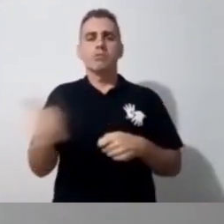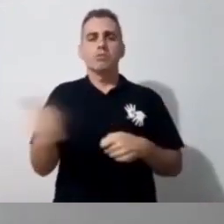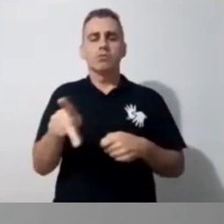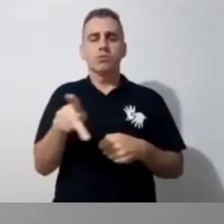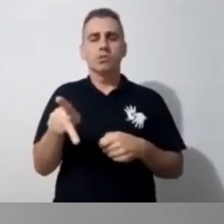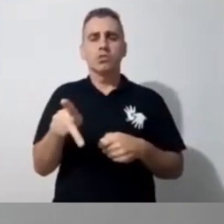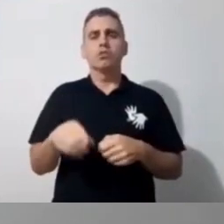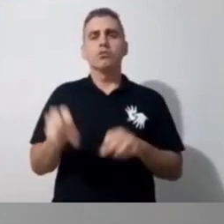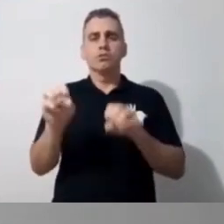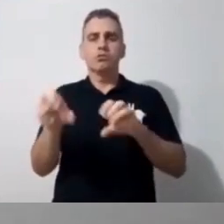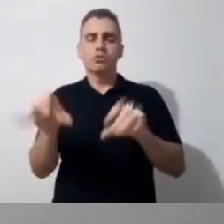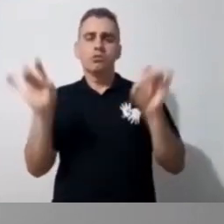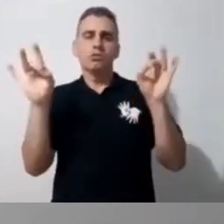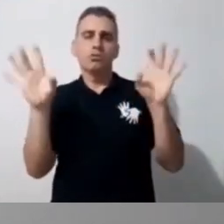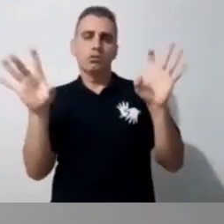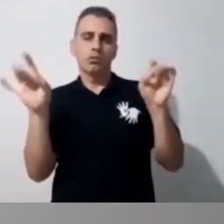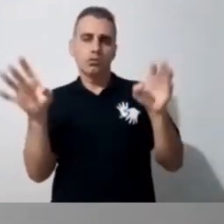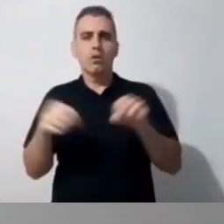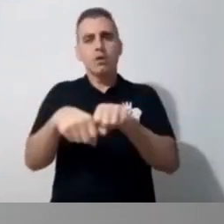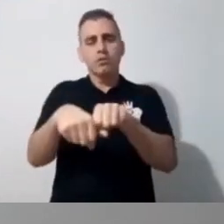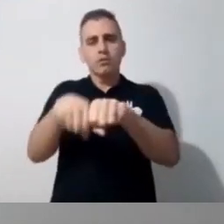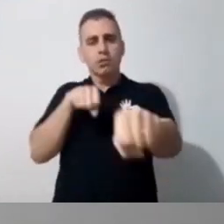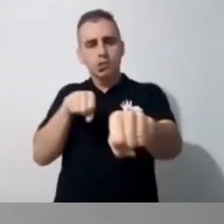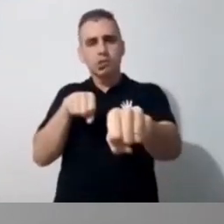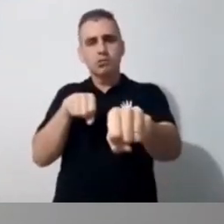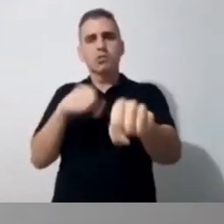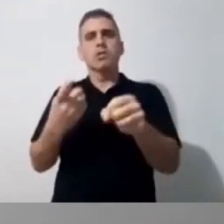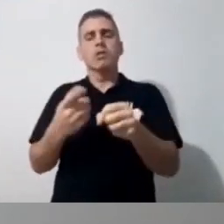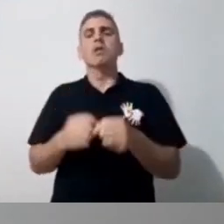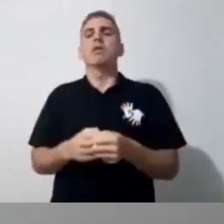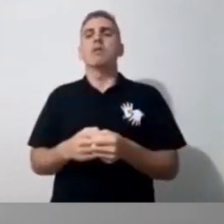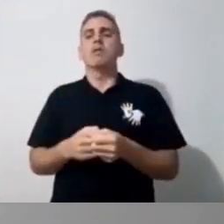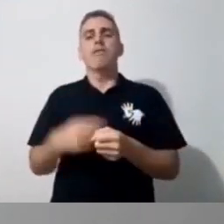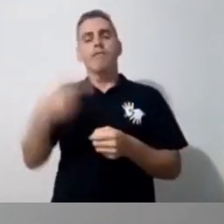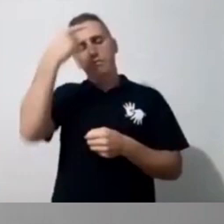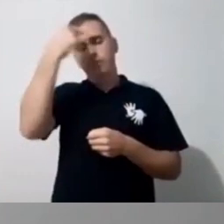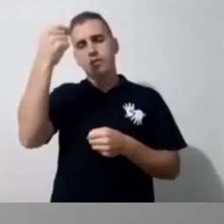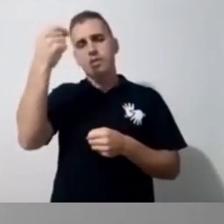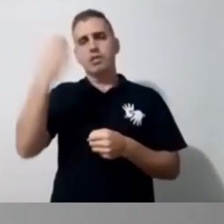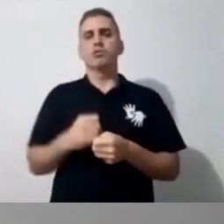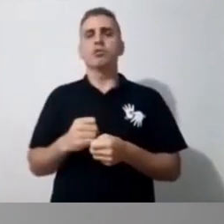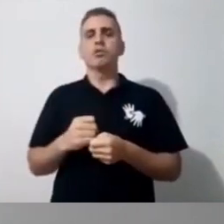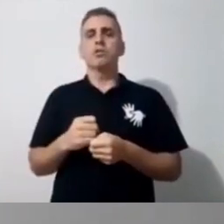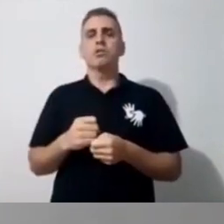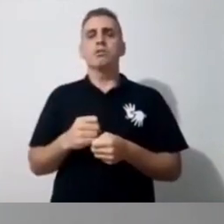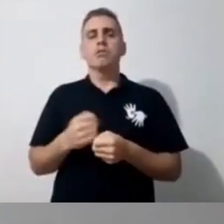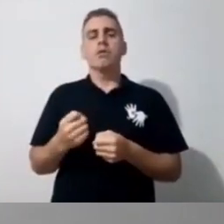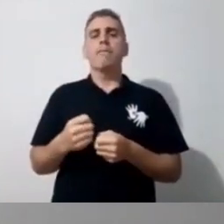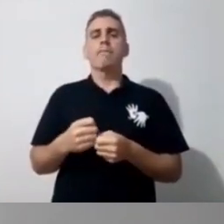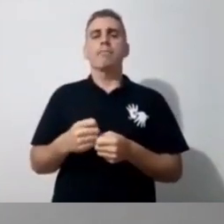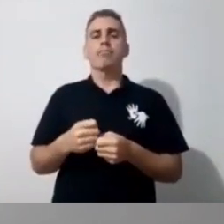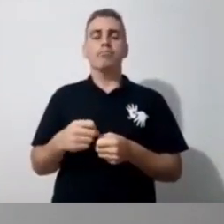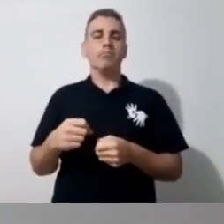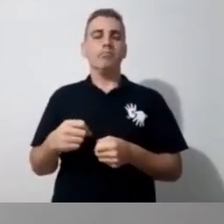graduação é Educação Infantil Séries Iniciais, e eu fiz um pós em